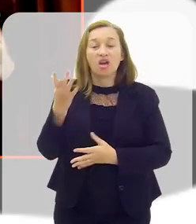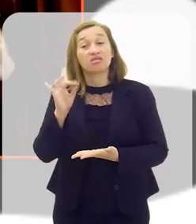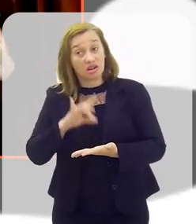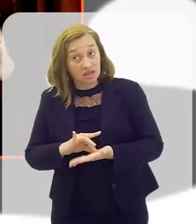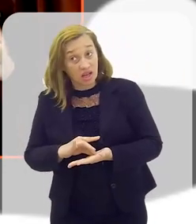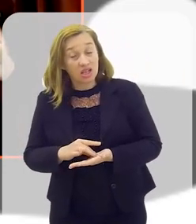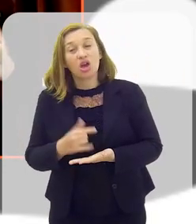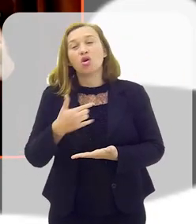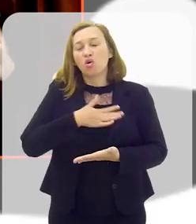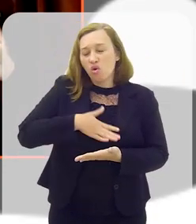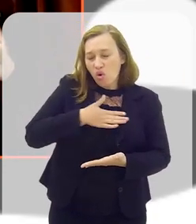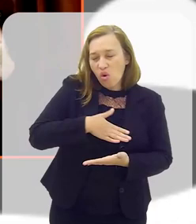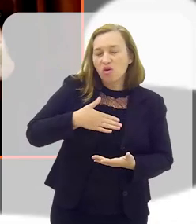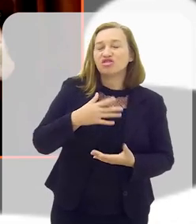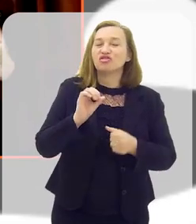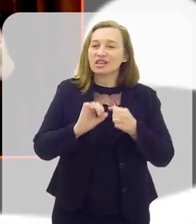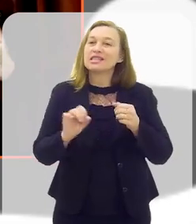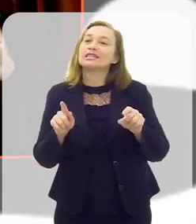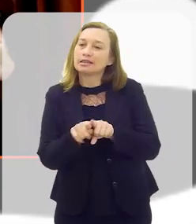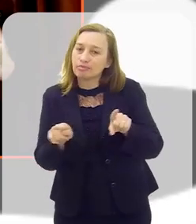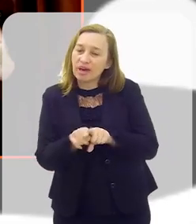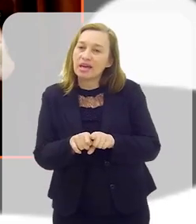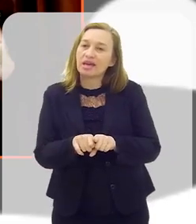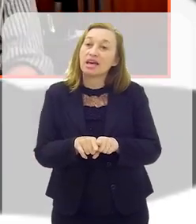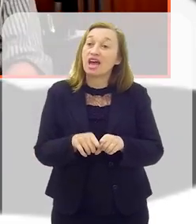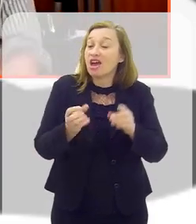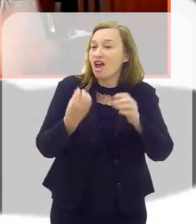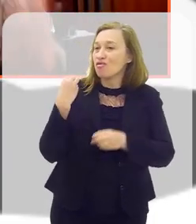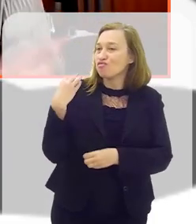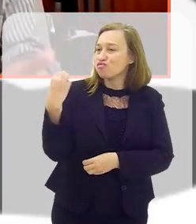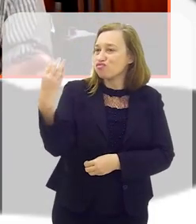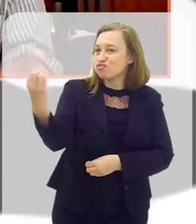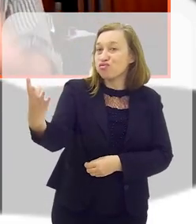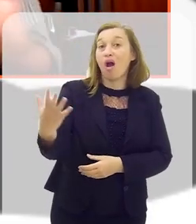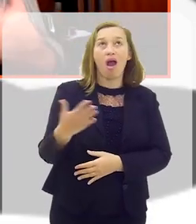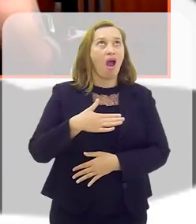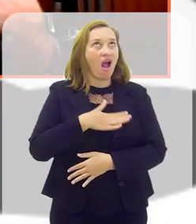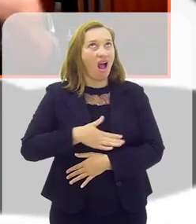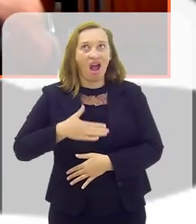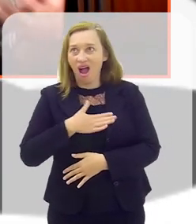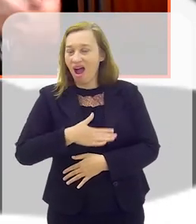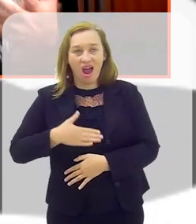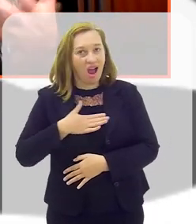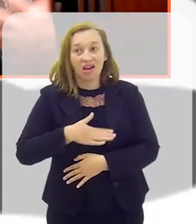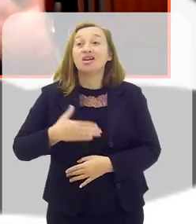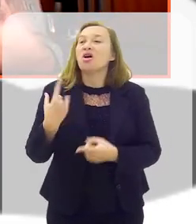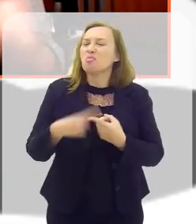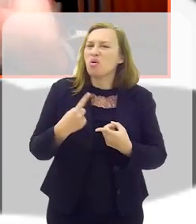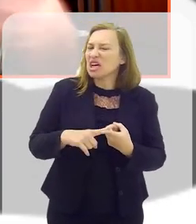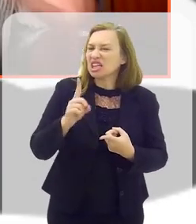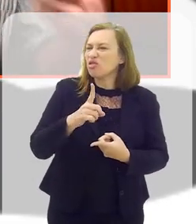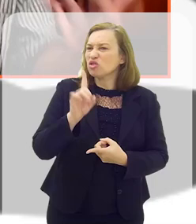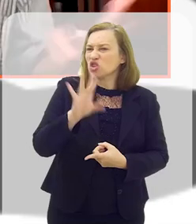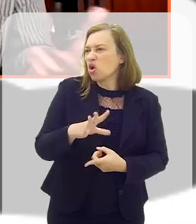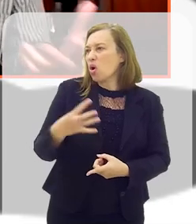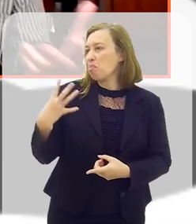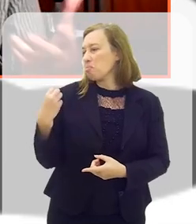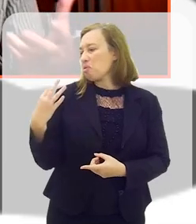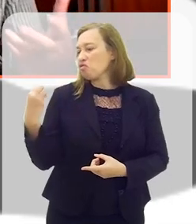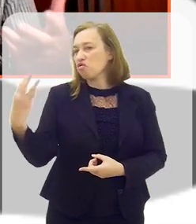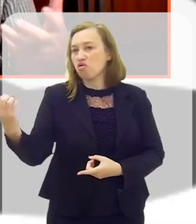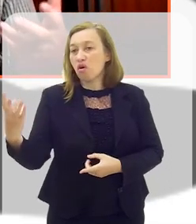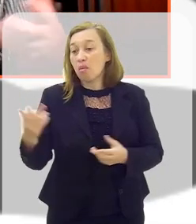na realidade, uma coisa que eu gosto muito de fazer também é viajar. Por que eu gosto de viajar? Não pela viagem